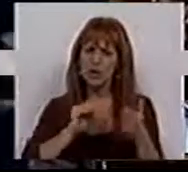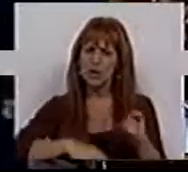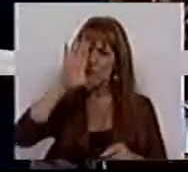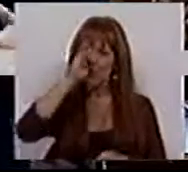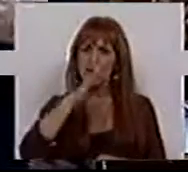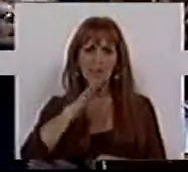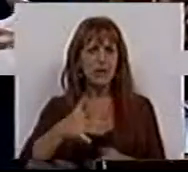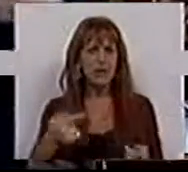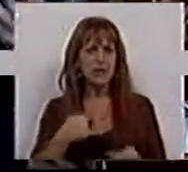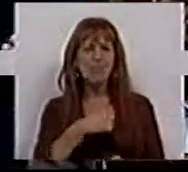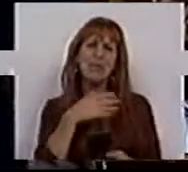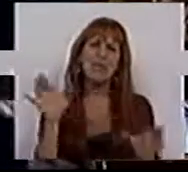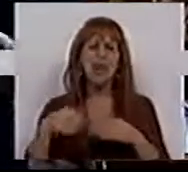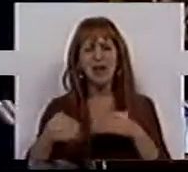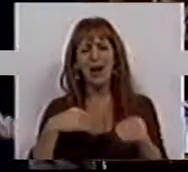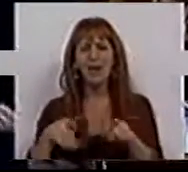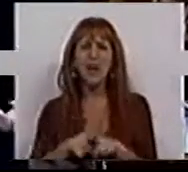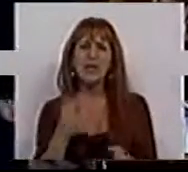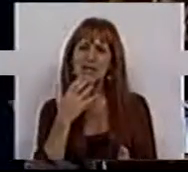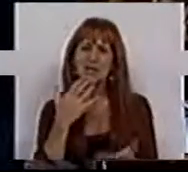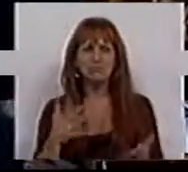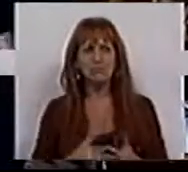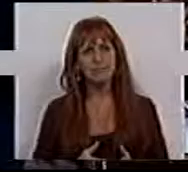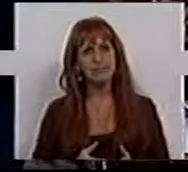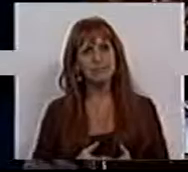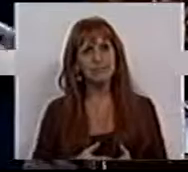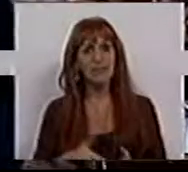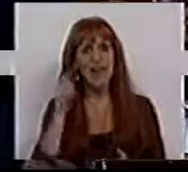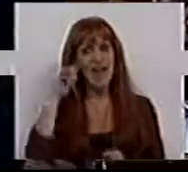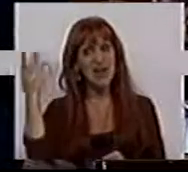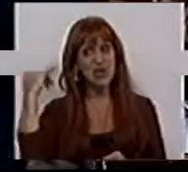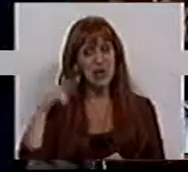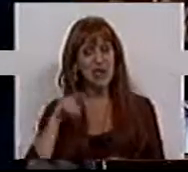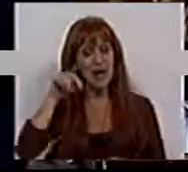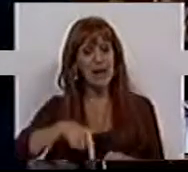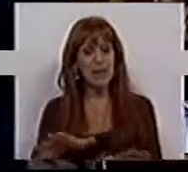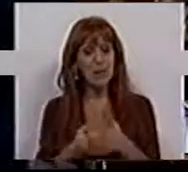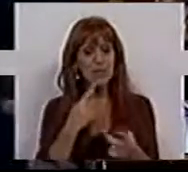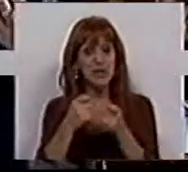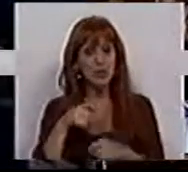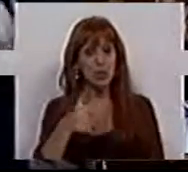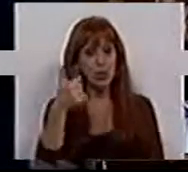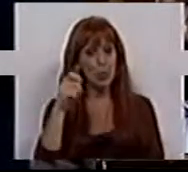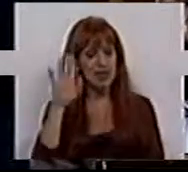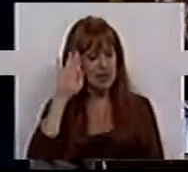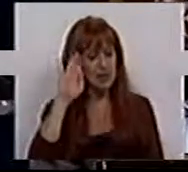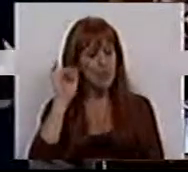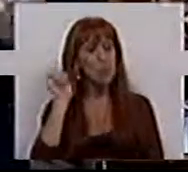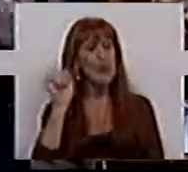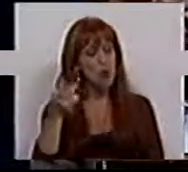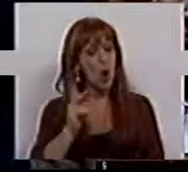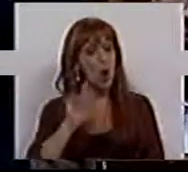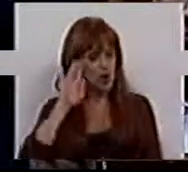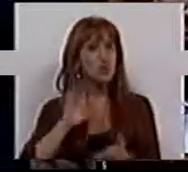do Estado diz, permite mais flexibilidade e rigor. Quem esteve e quem está na comissão de inquérito do BES, sabe muito bem